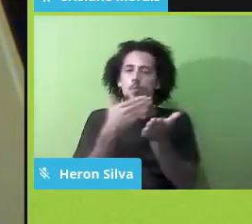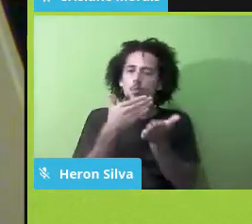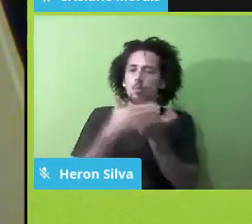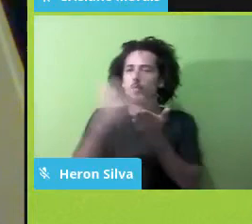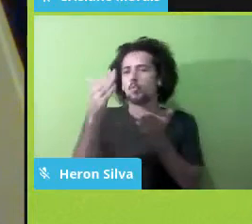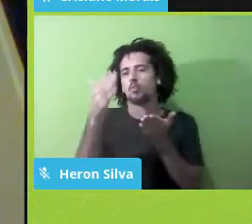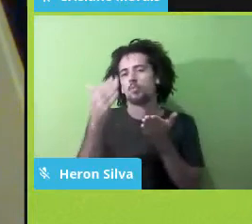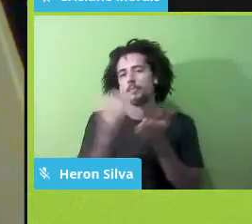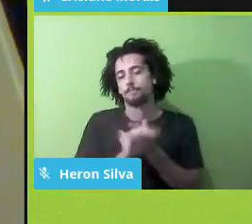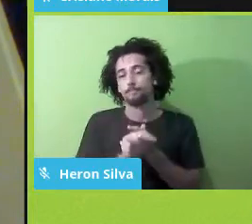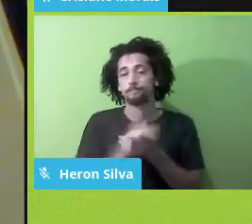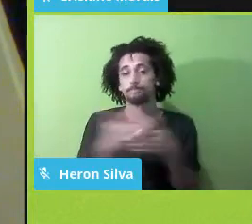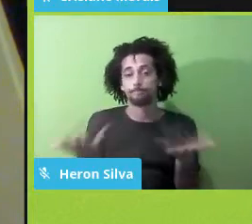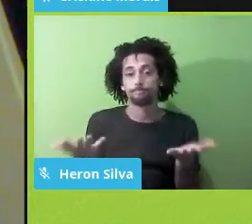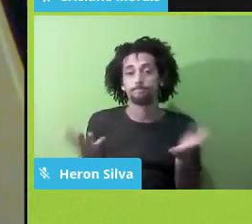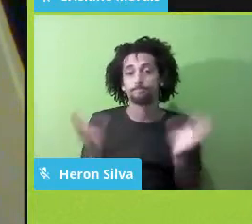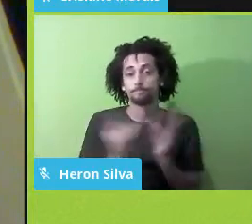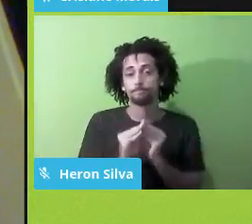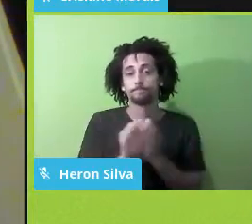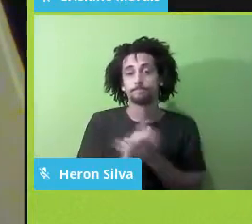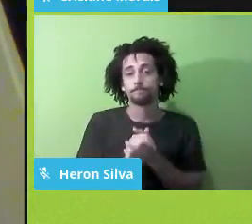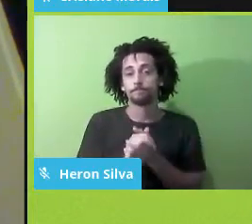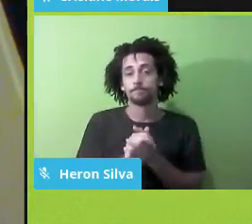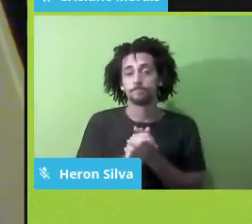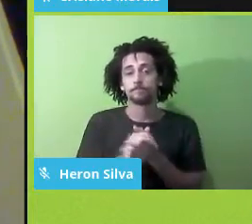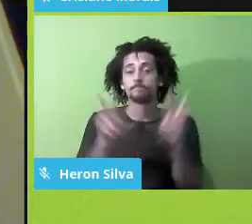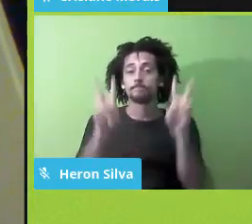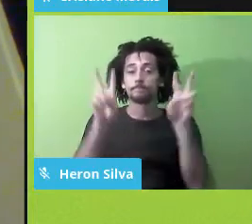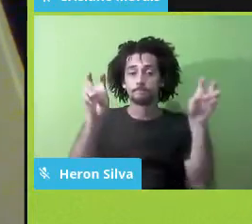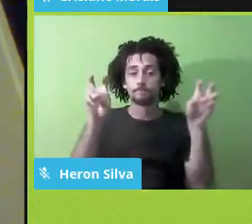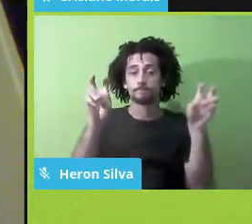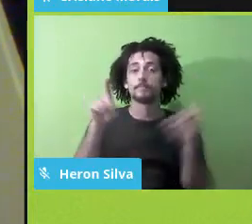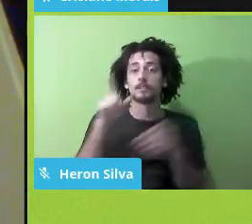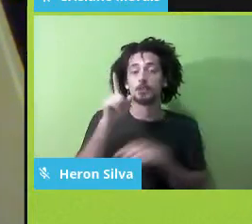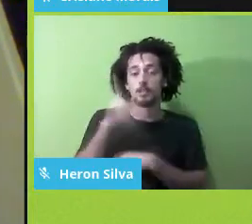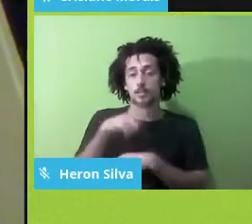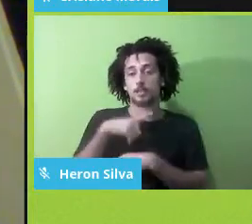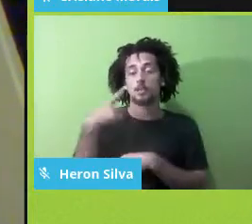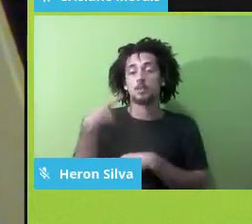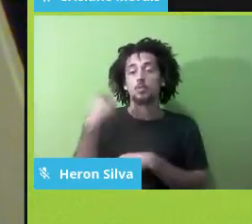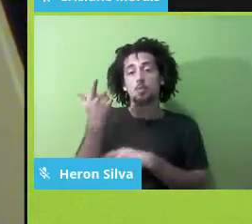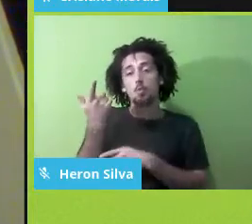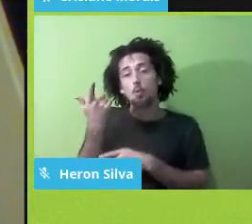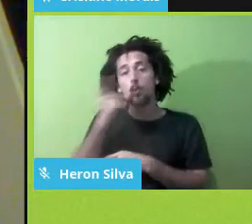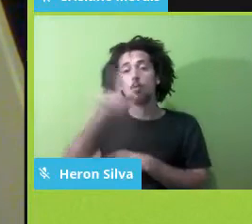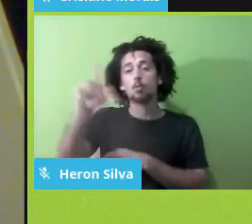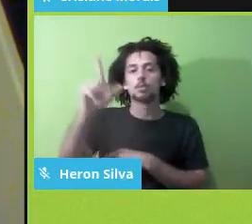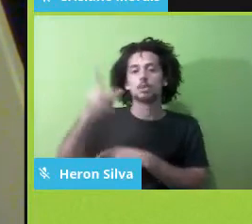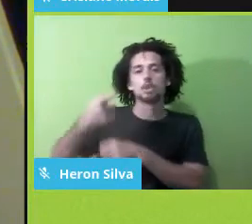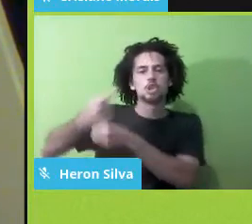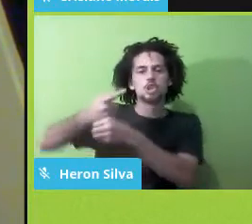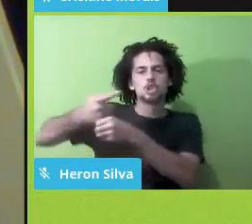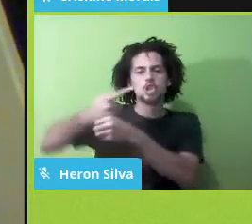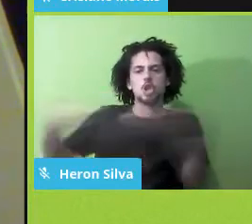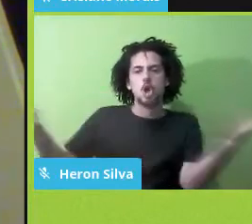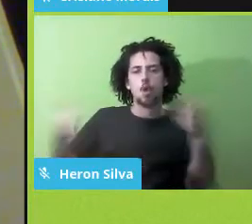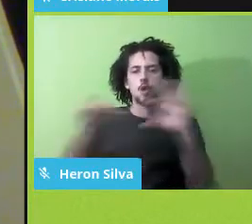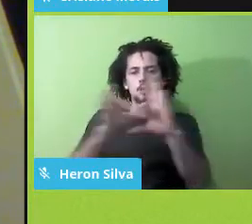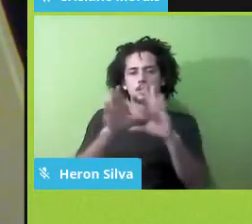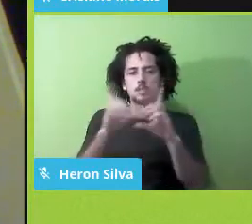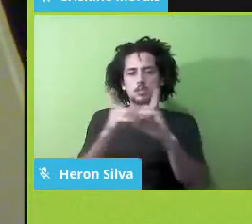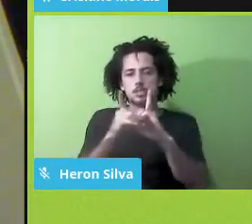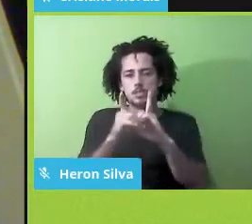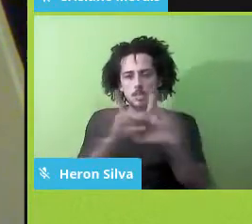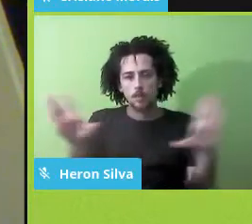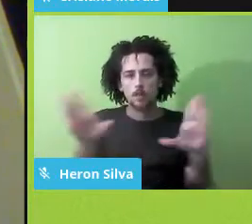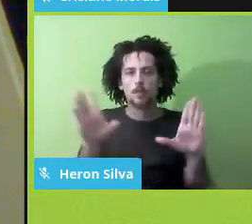enfim, a questão que foi um ganho das escolas, a gestão democrática da escola também, vem um